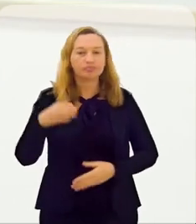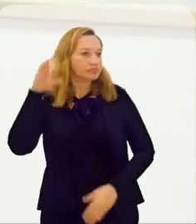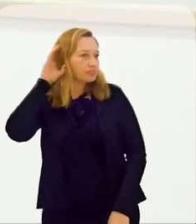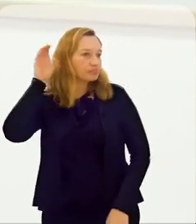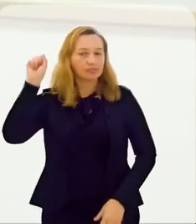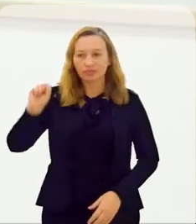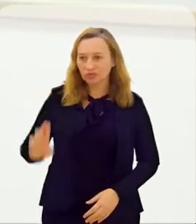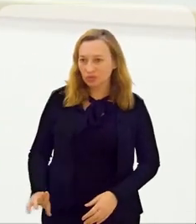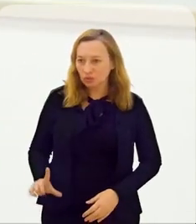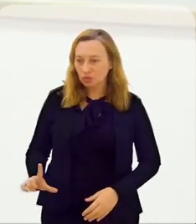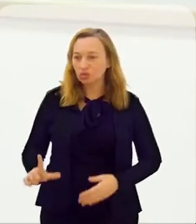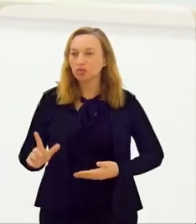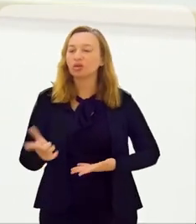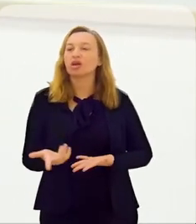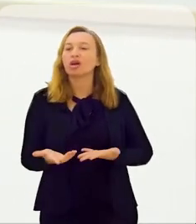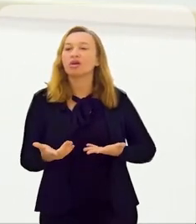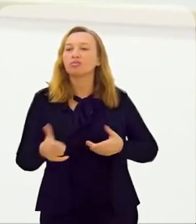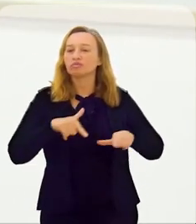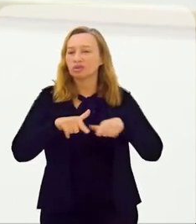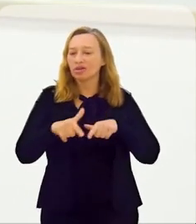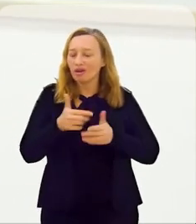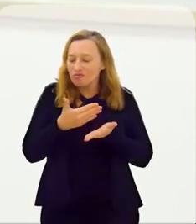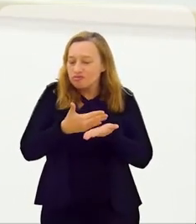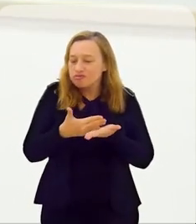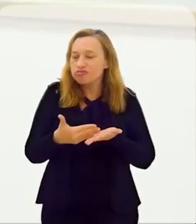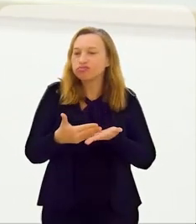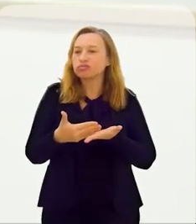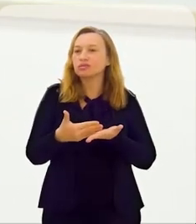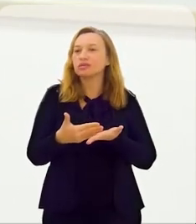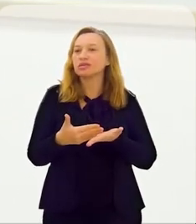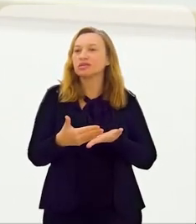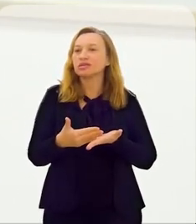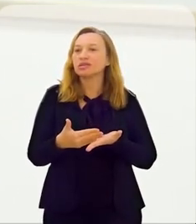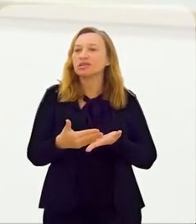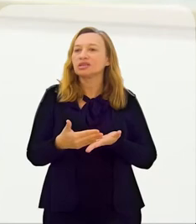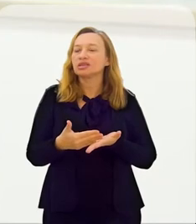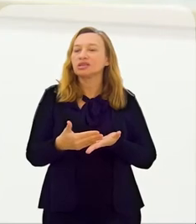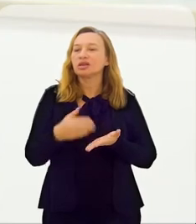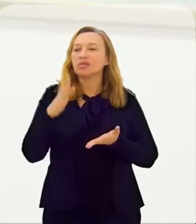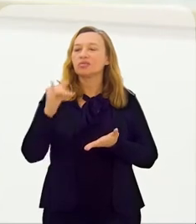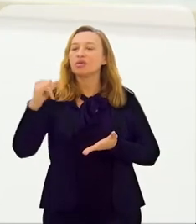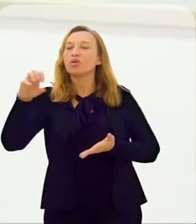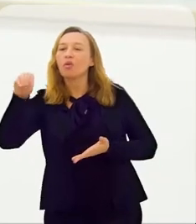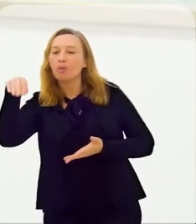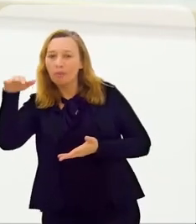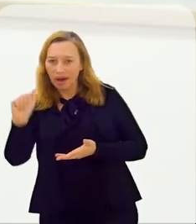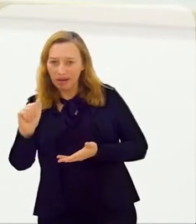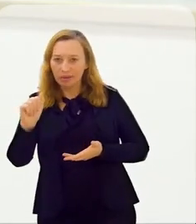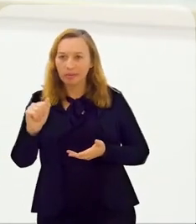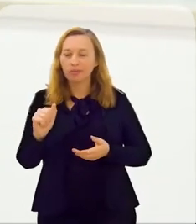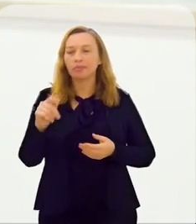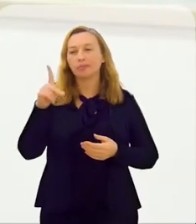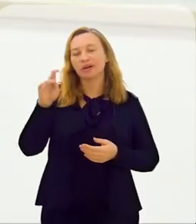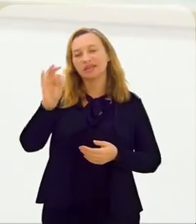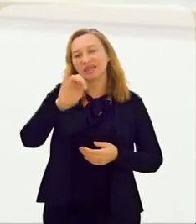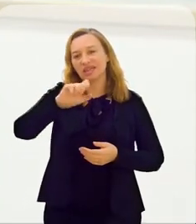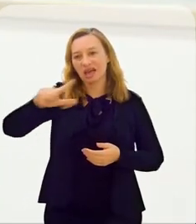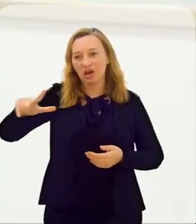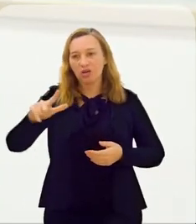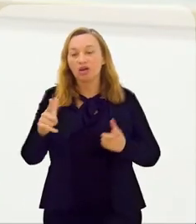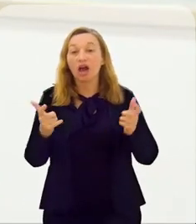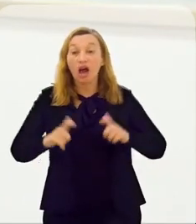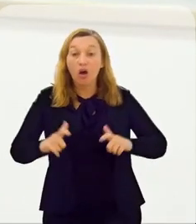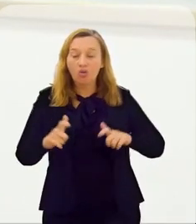em parceria com o SEBRAE Mato Grosso do Sul, nós estamos fazendo um trabalho pioneiro, que é um trabalho de trabalhar no bioma